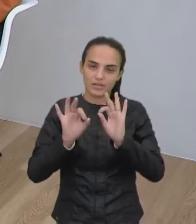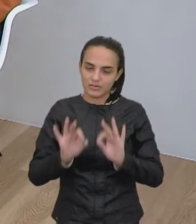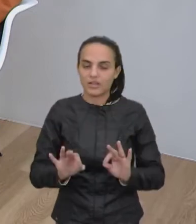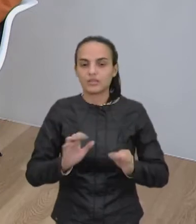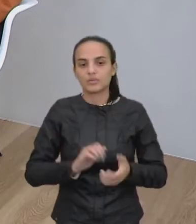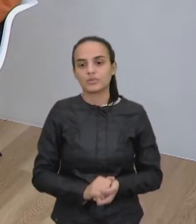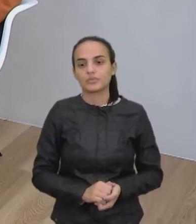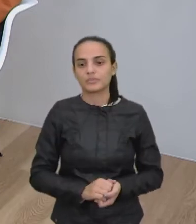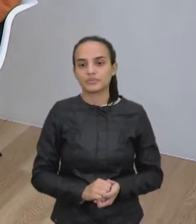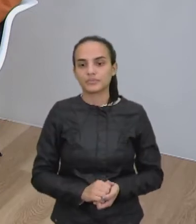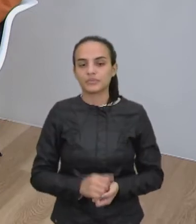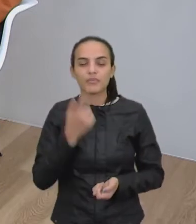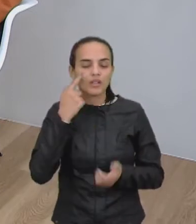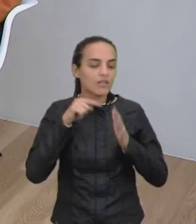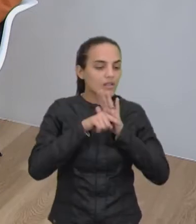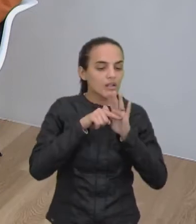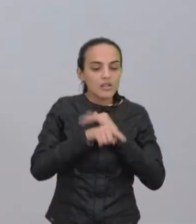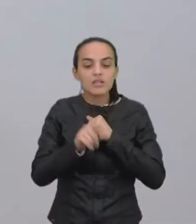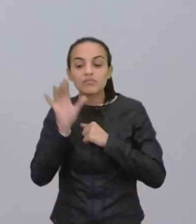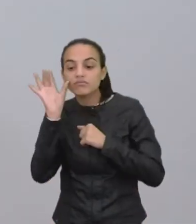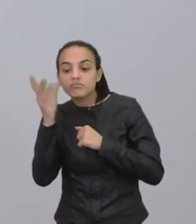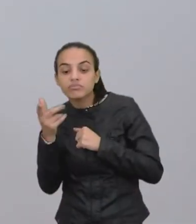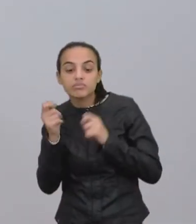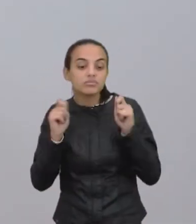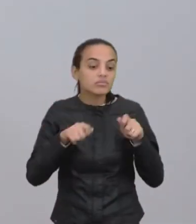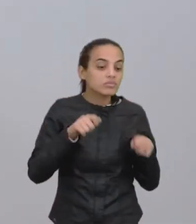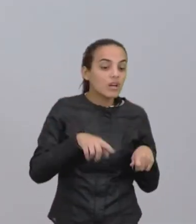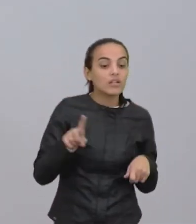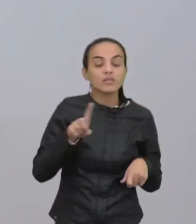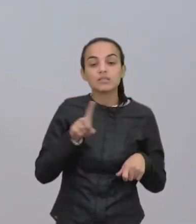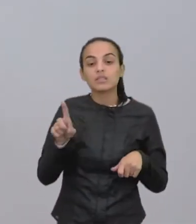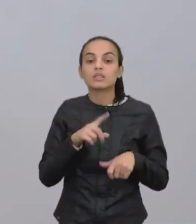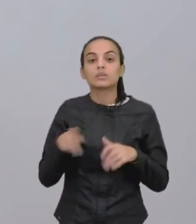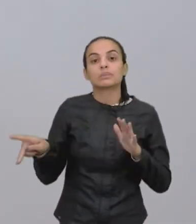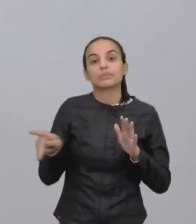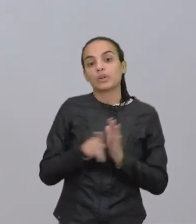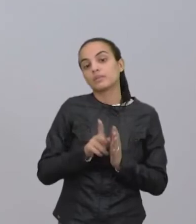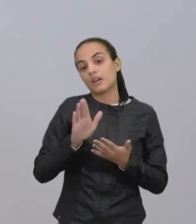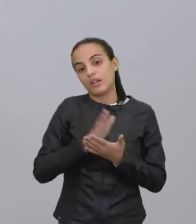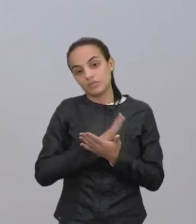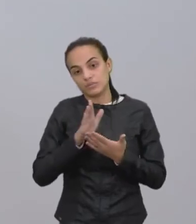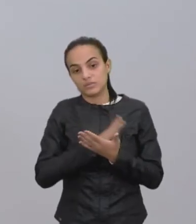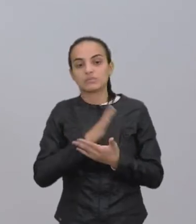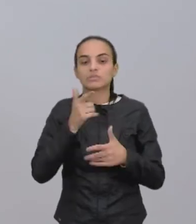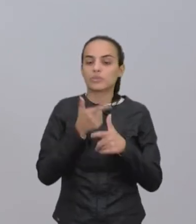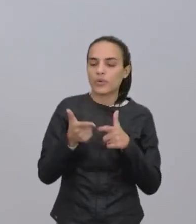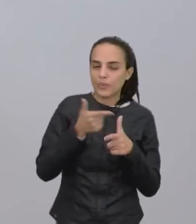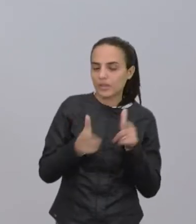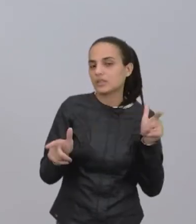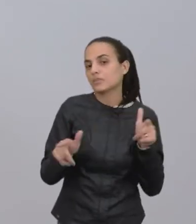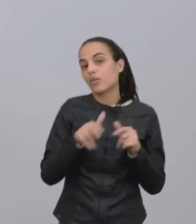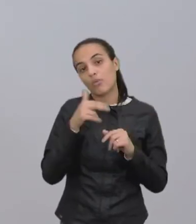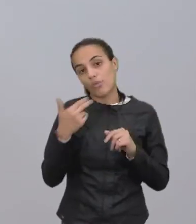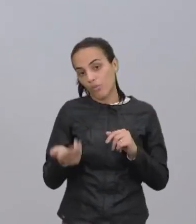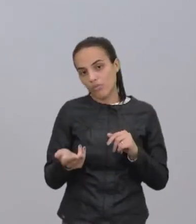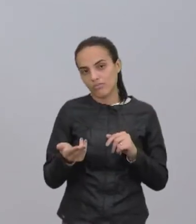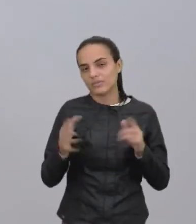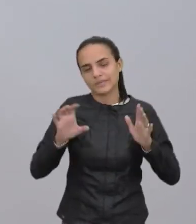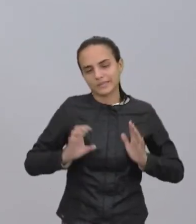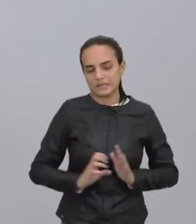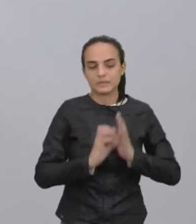questões de levantar soluções para determinados problemas ou para determinados